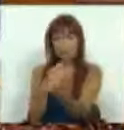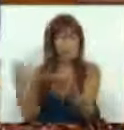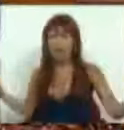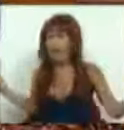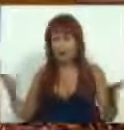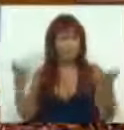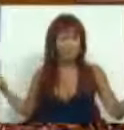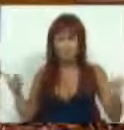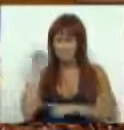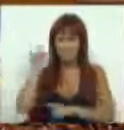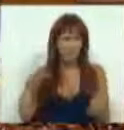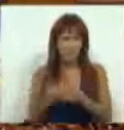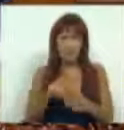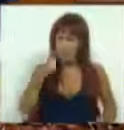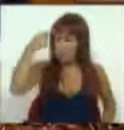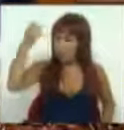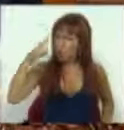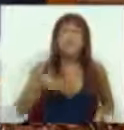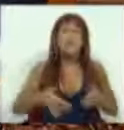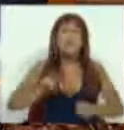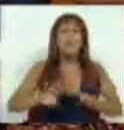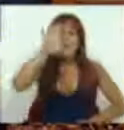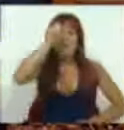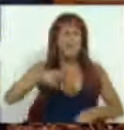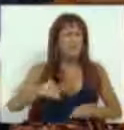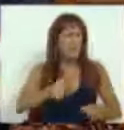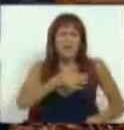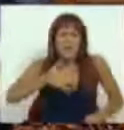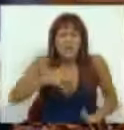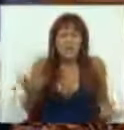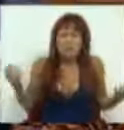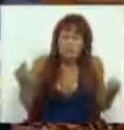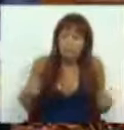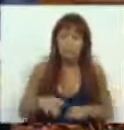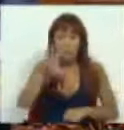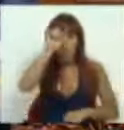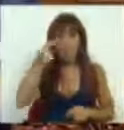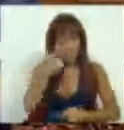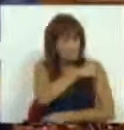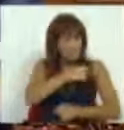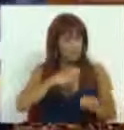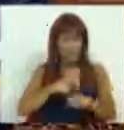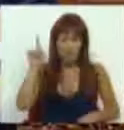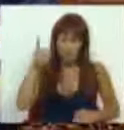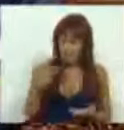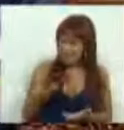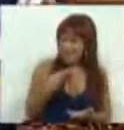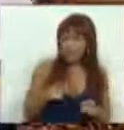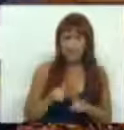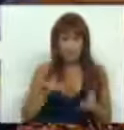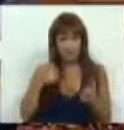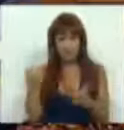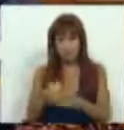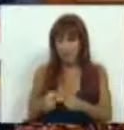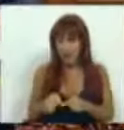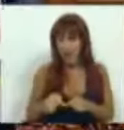fundamentais para se compreender a estratégia do Governo em matéria de saúde. Com efeito, o Governo representa um valor de dívida vencida e